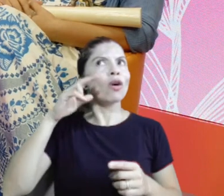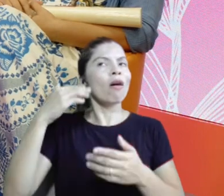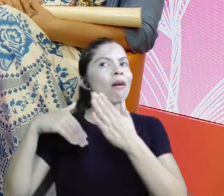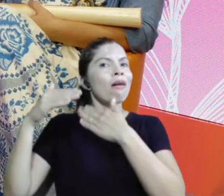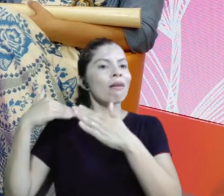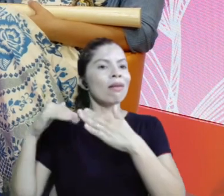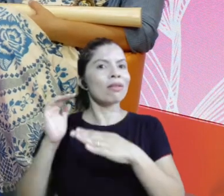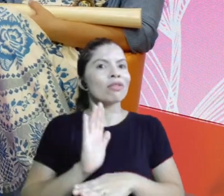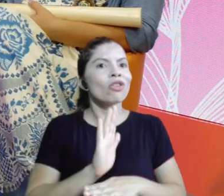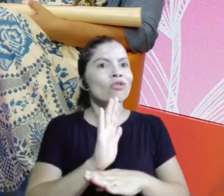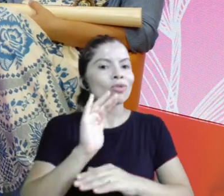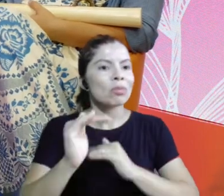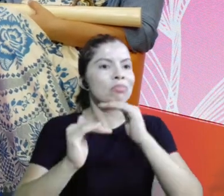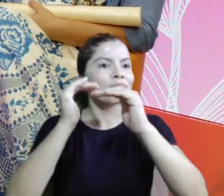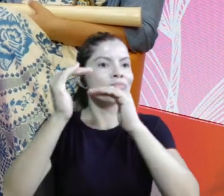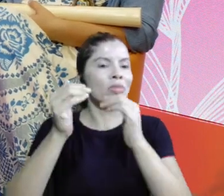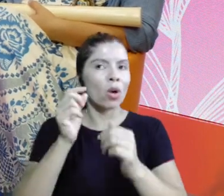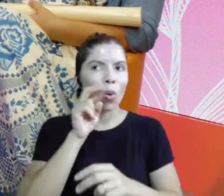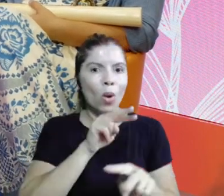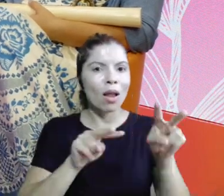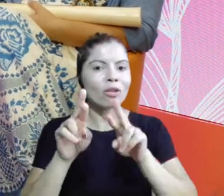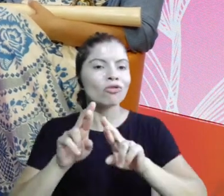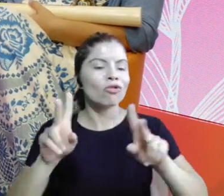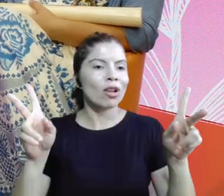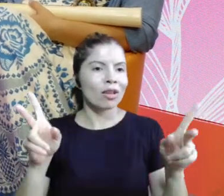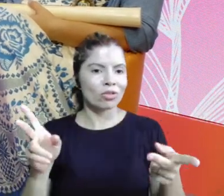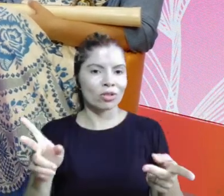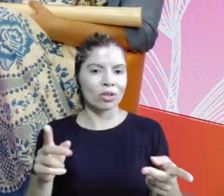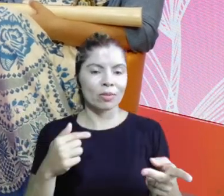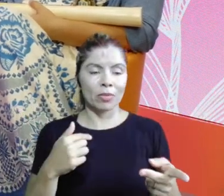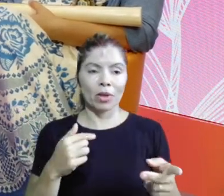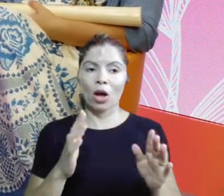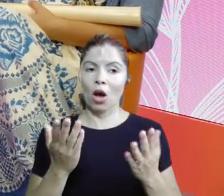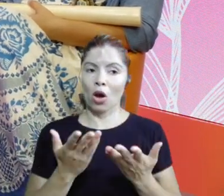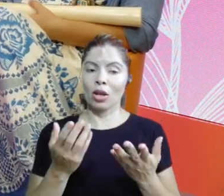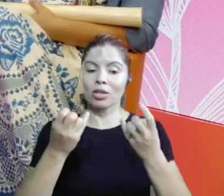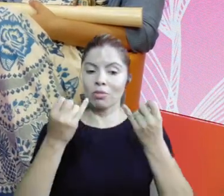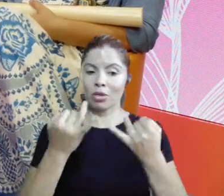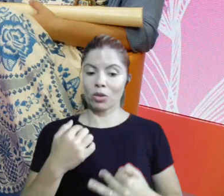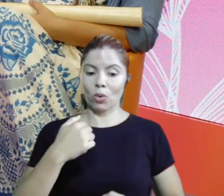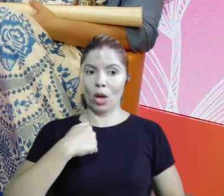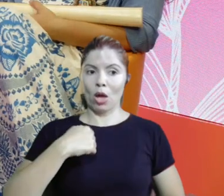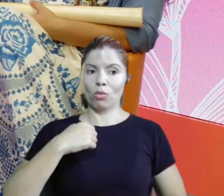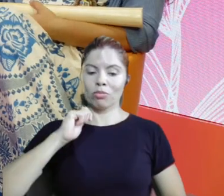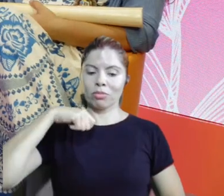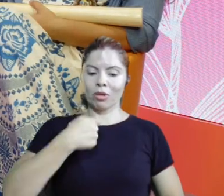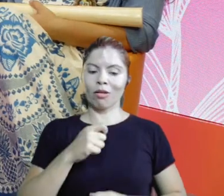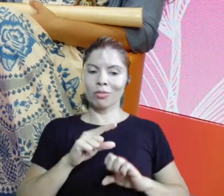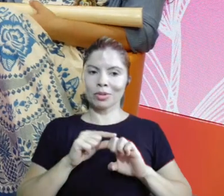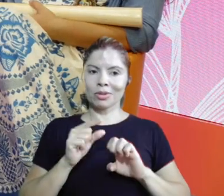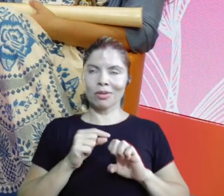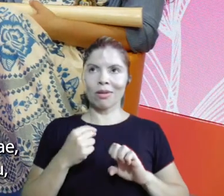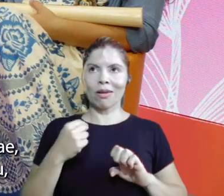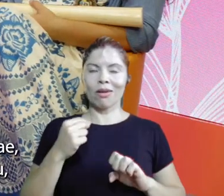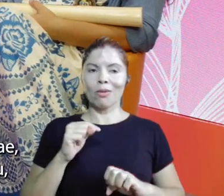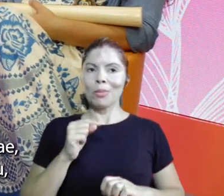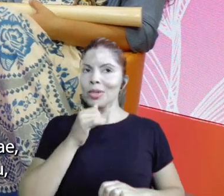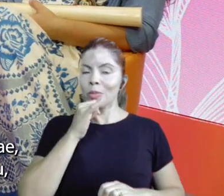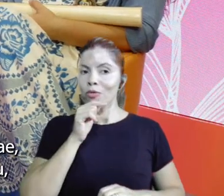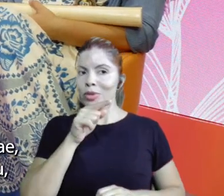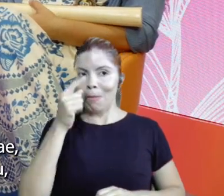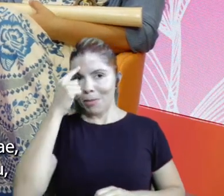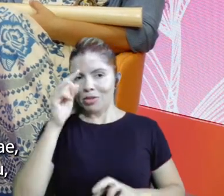olhar diferente e falando do eu prendedor, quando você pensa diferente e você